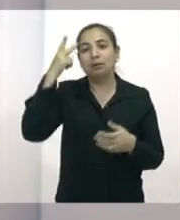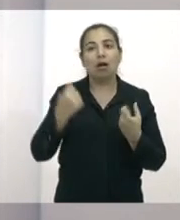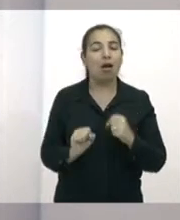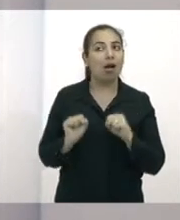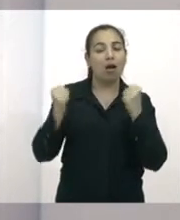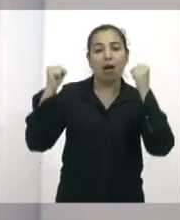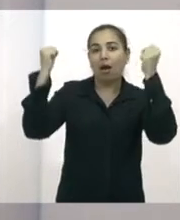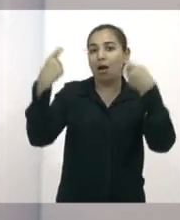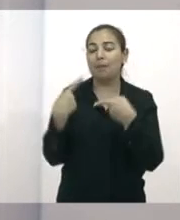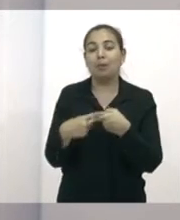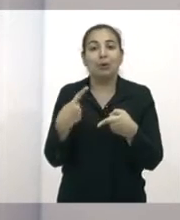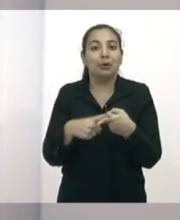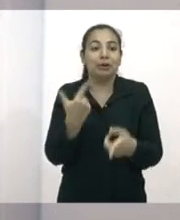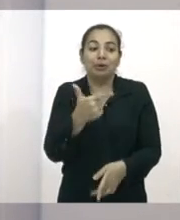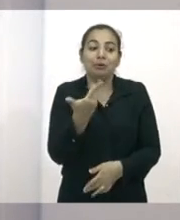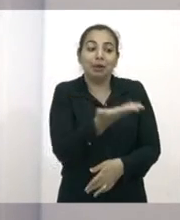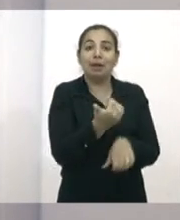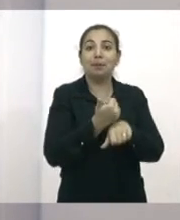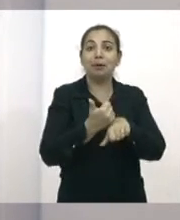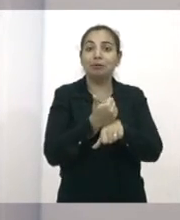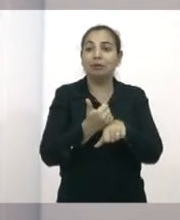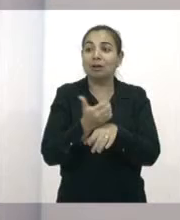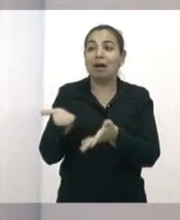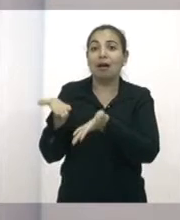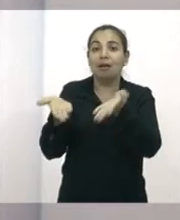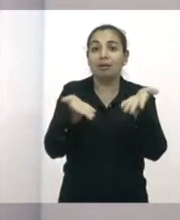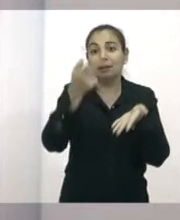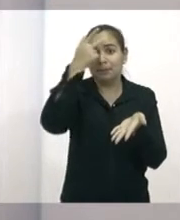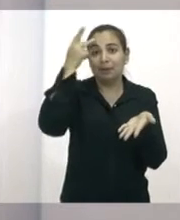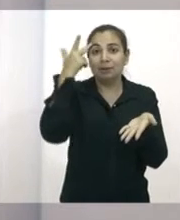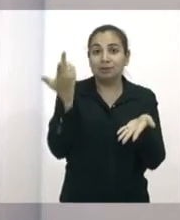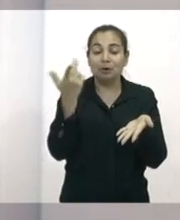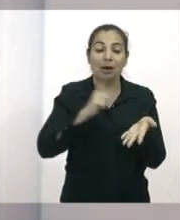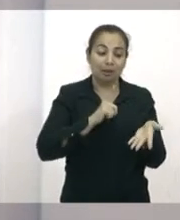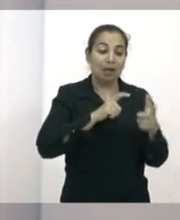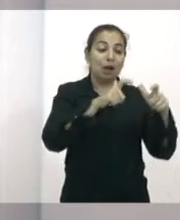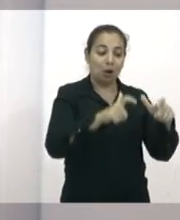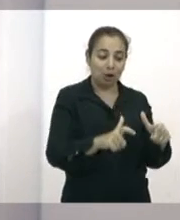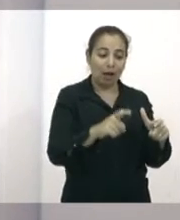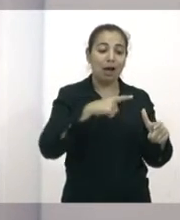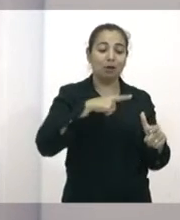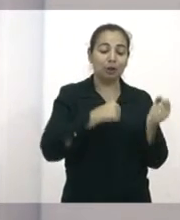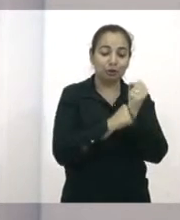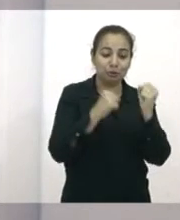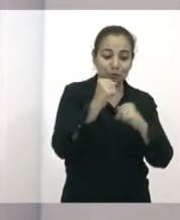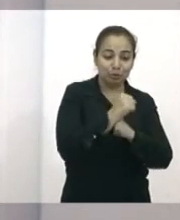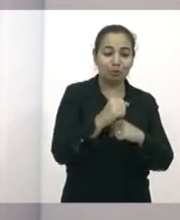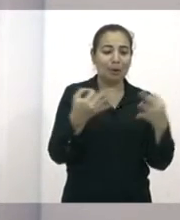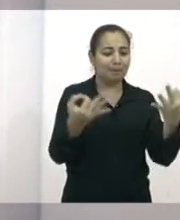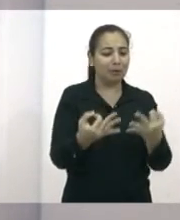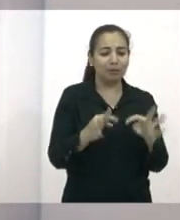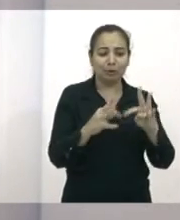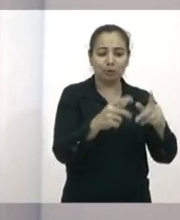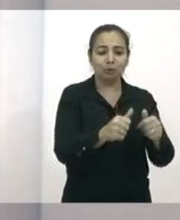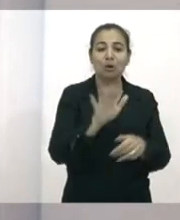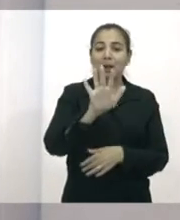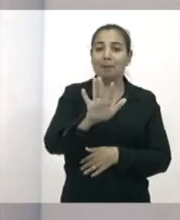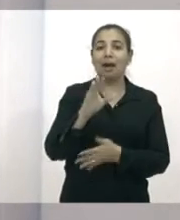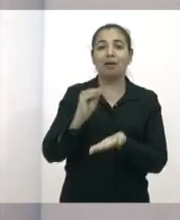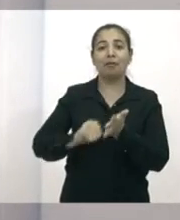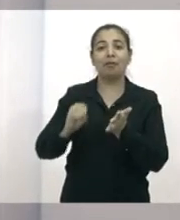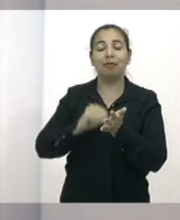objetivo, né? Que era um profissional da saúde para atender as demandas do povo. Então, chamou bastante a minha atenção. A gente